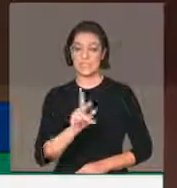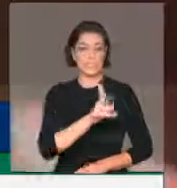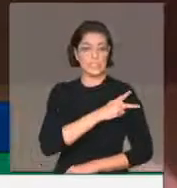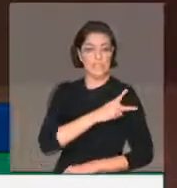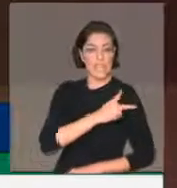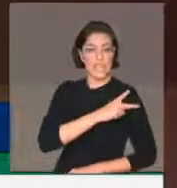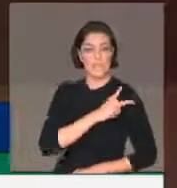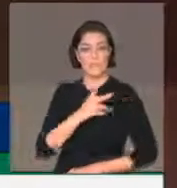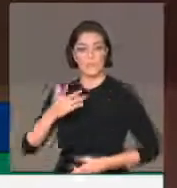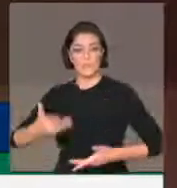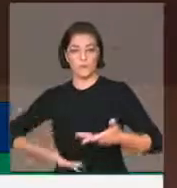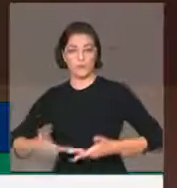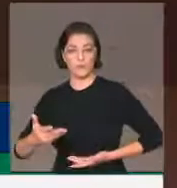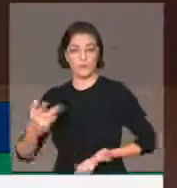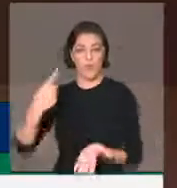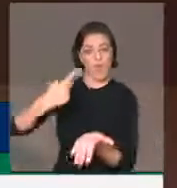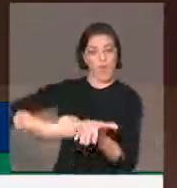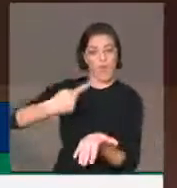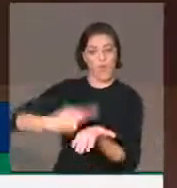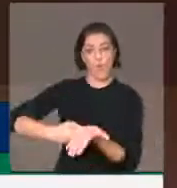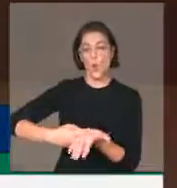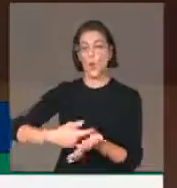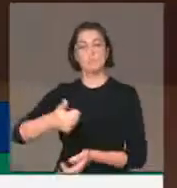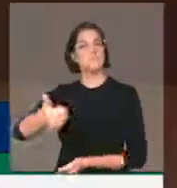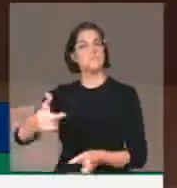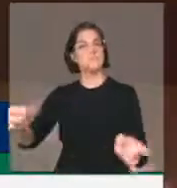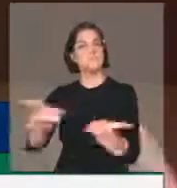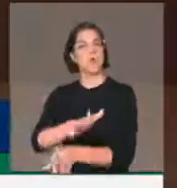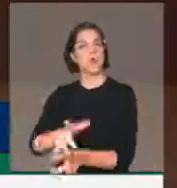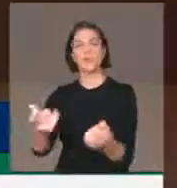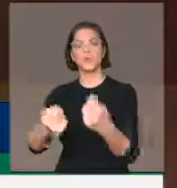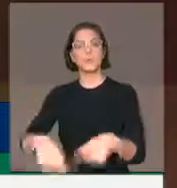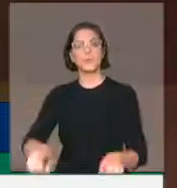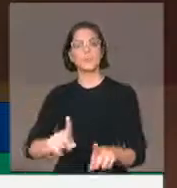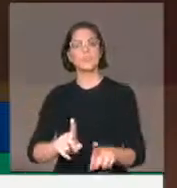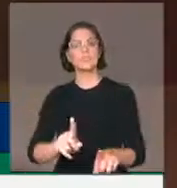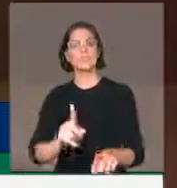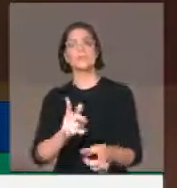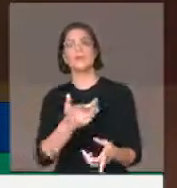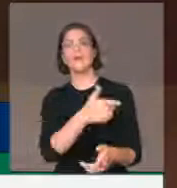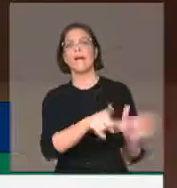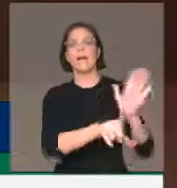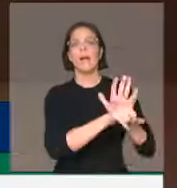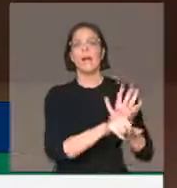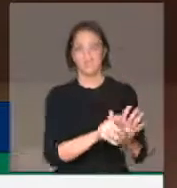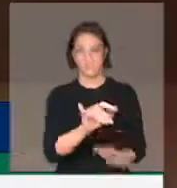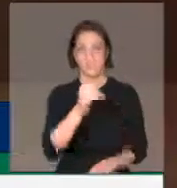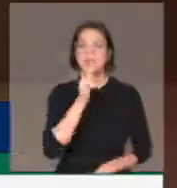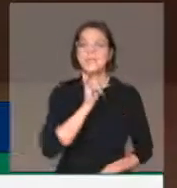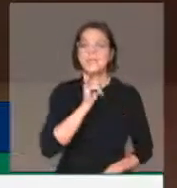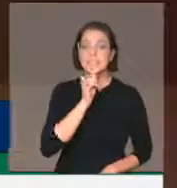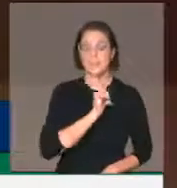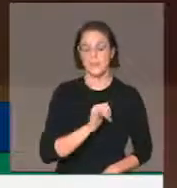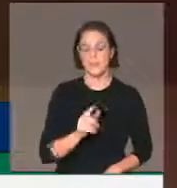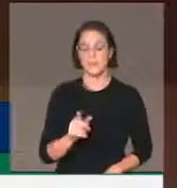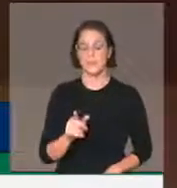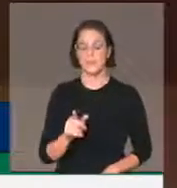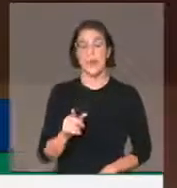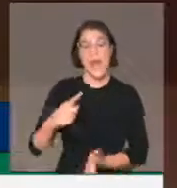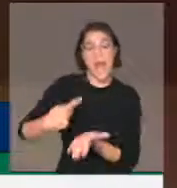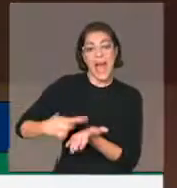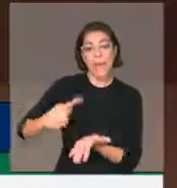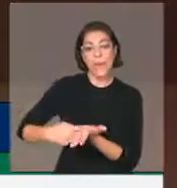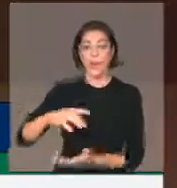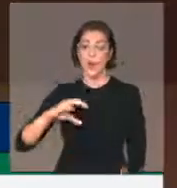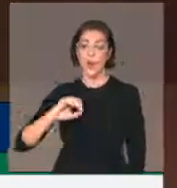ao legislado e ao julgado. Ou seja, se houver uma negociação coletiva, um acordo coletivo que